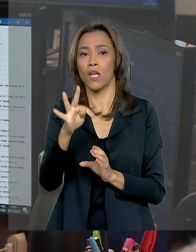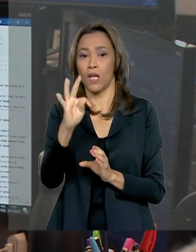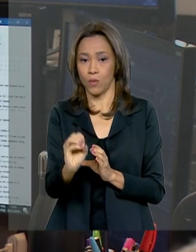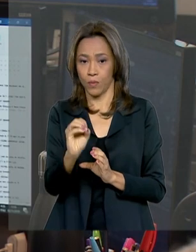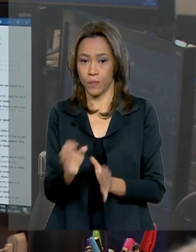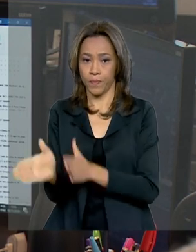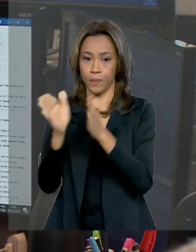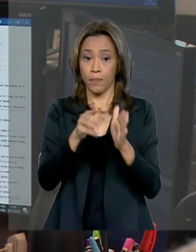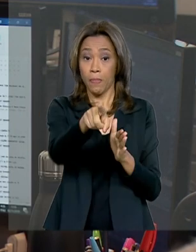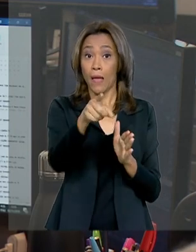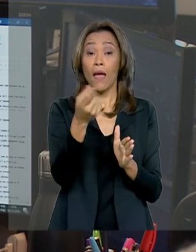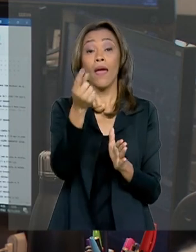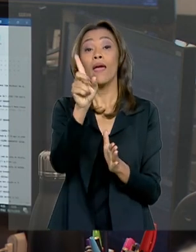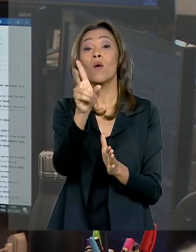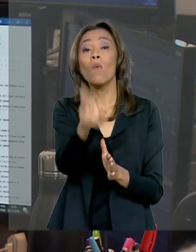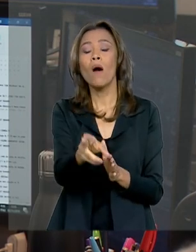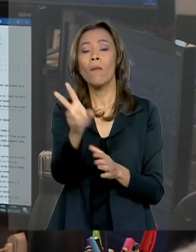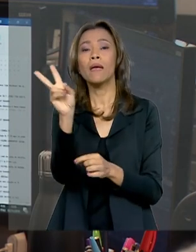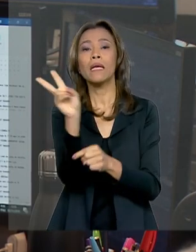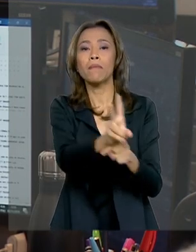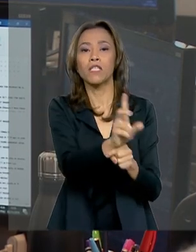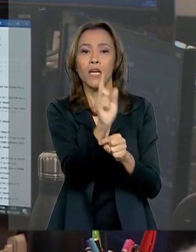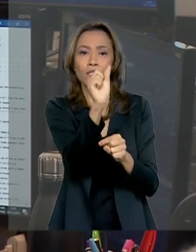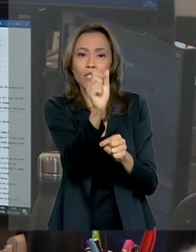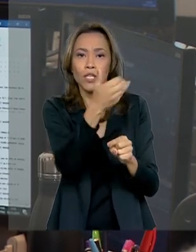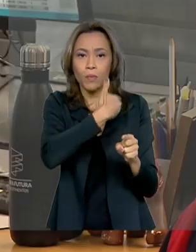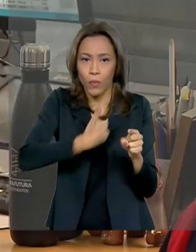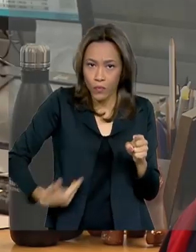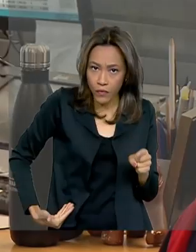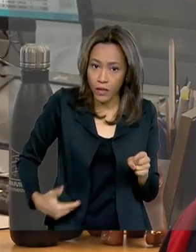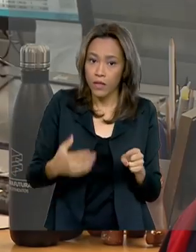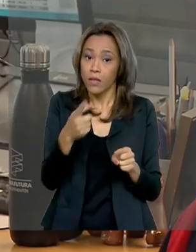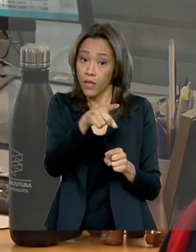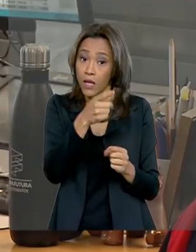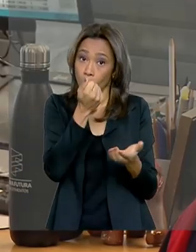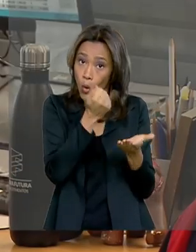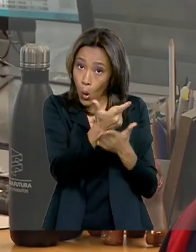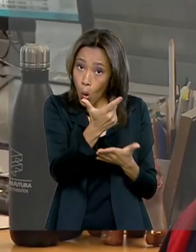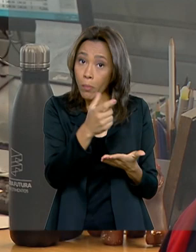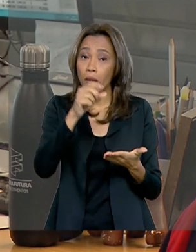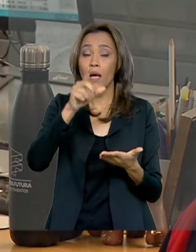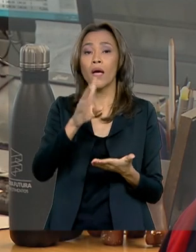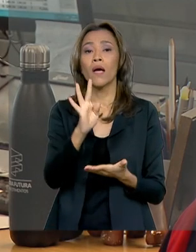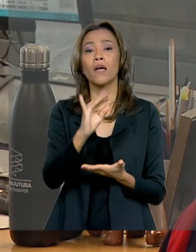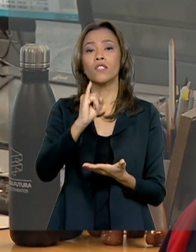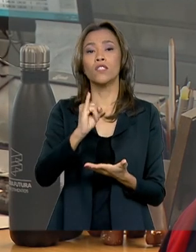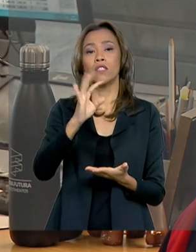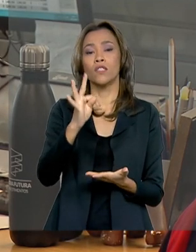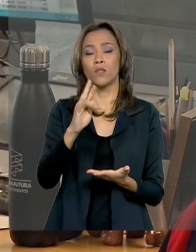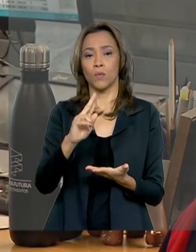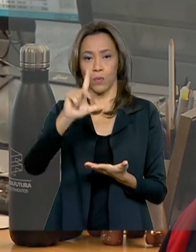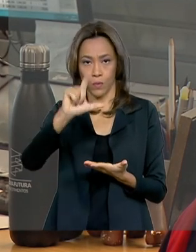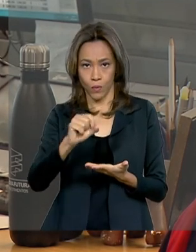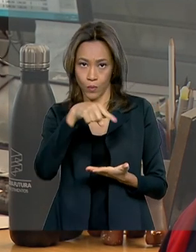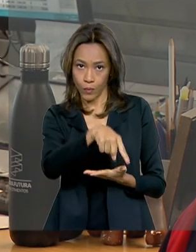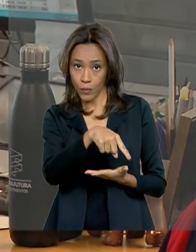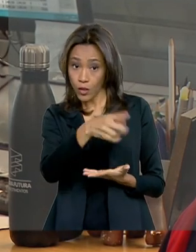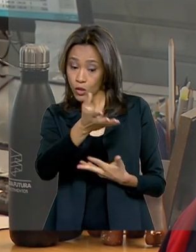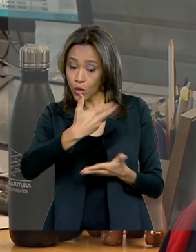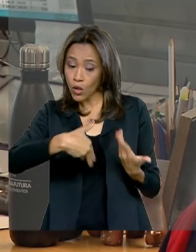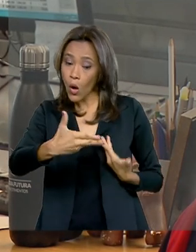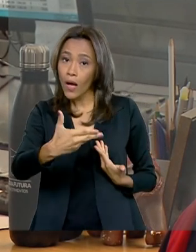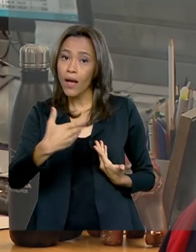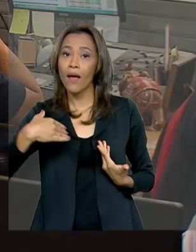emprestar dinheiro para o governo. Quem investe em Tesouro Direto compra títulos da dívida do Tesouro Nacional. Em troca,